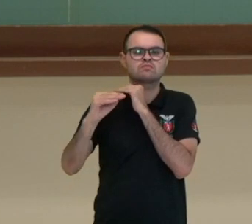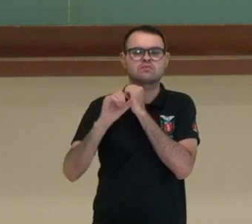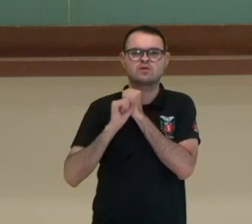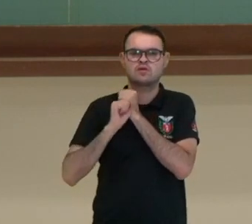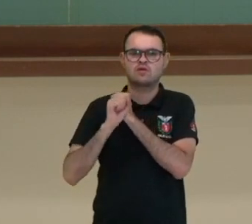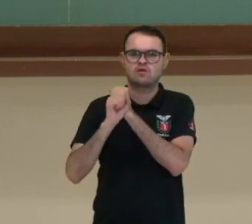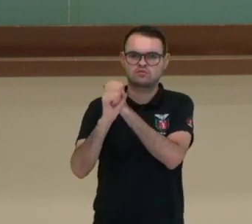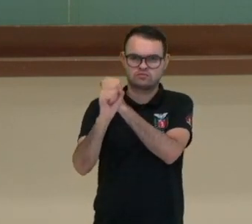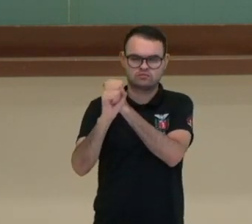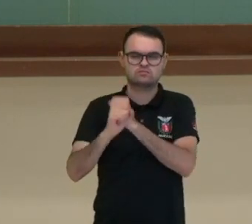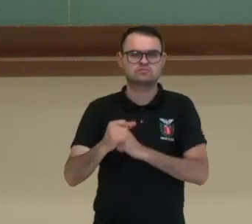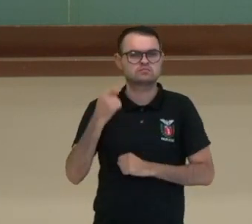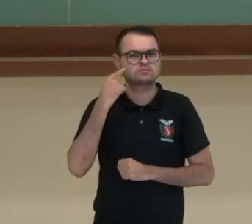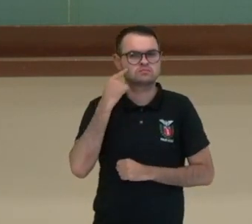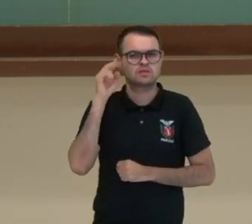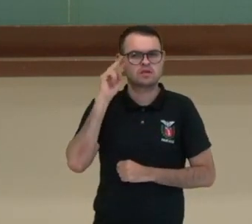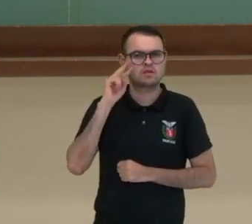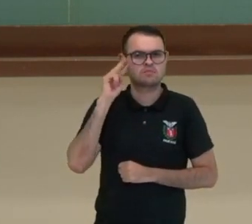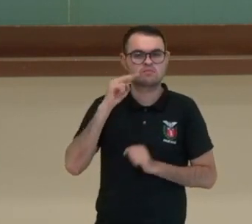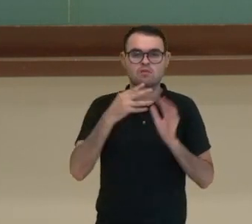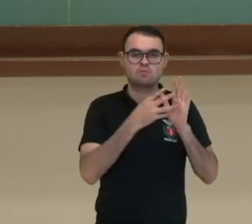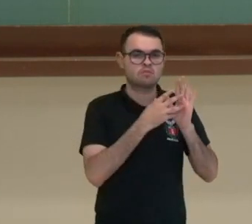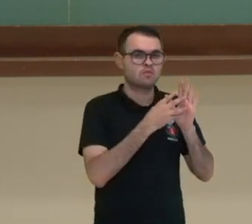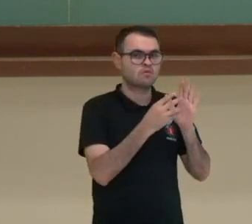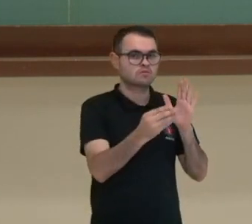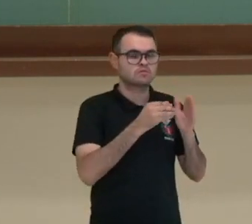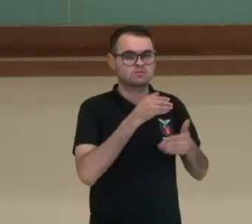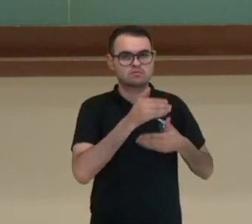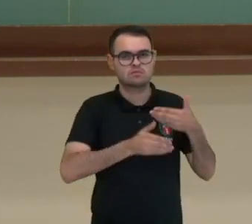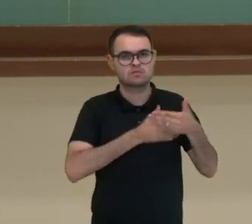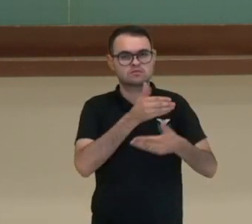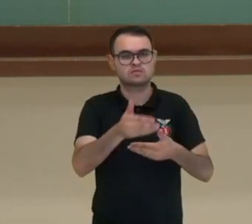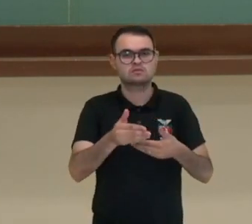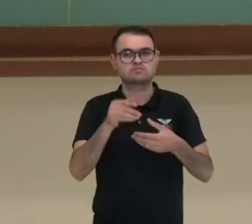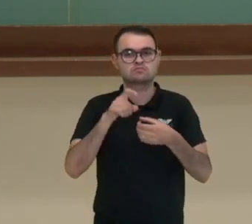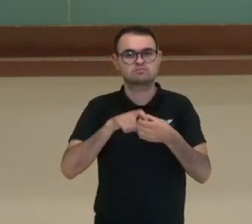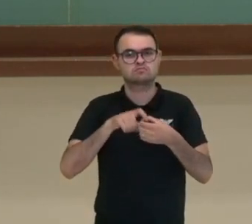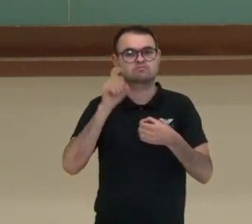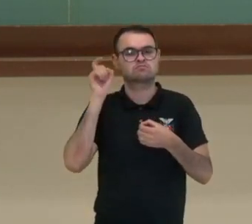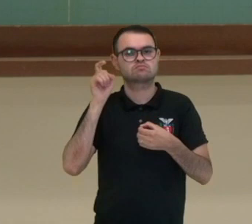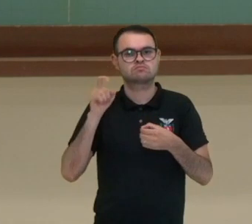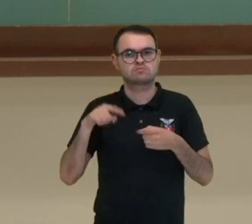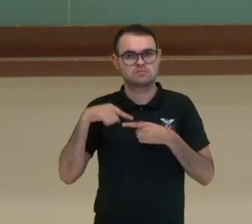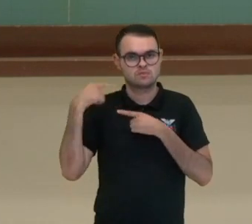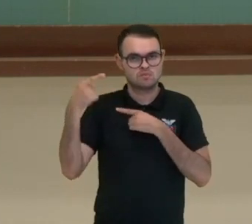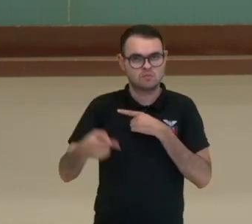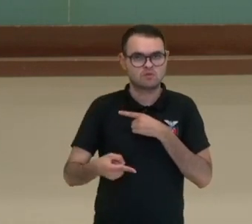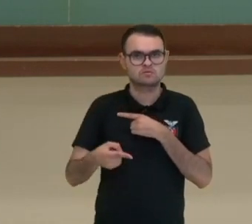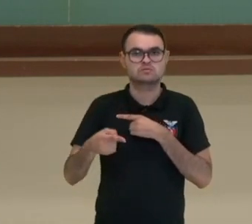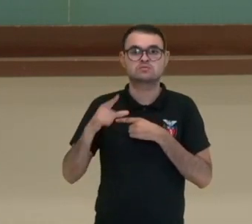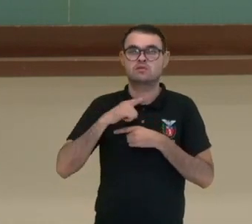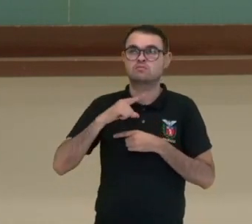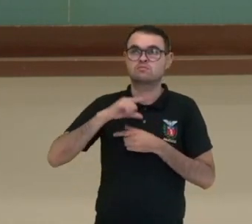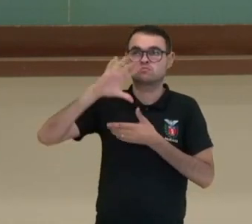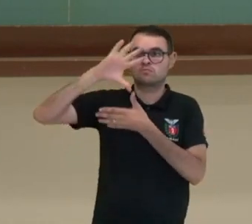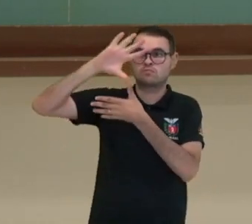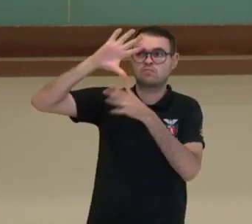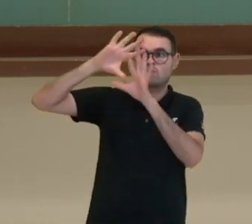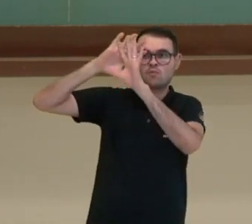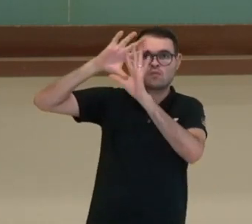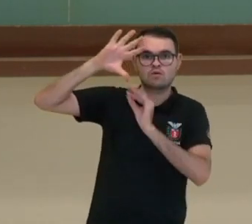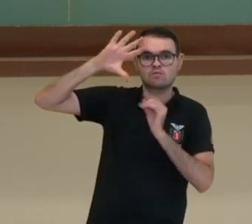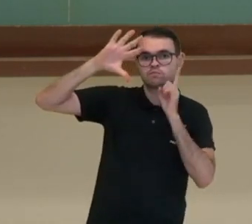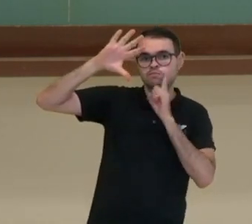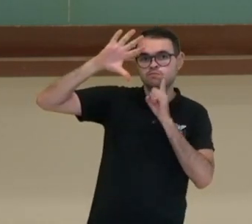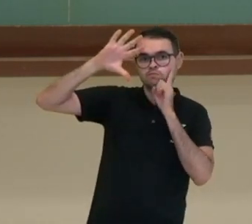duração. Vamos lembrar que o modelo do processo de independência que foi adotado a partir dos Estados Unidos da América foi